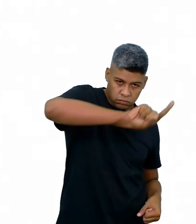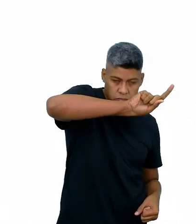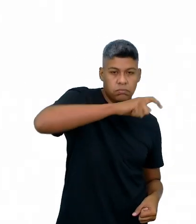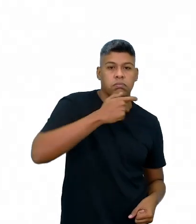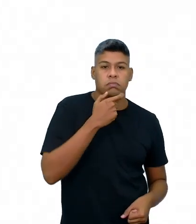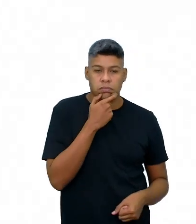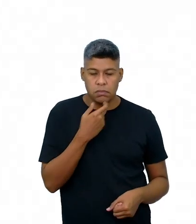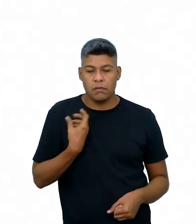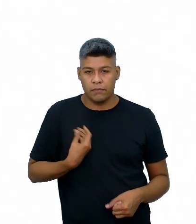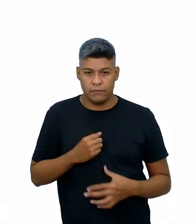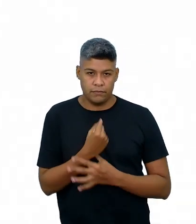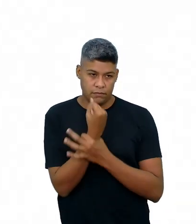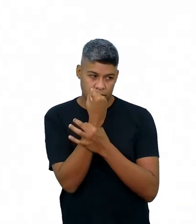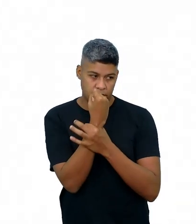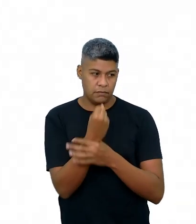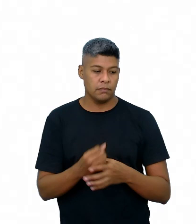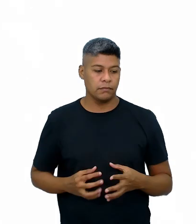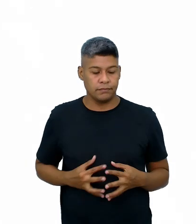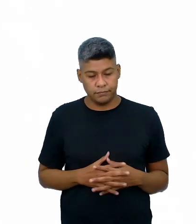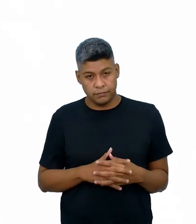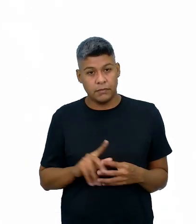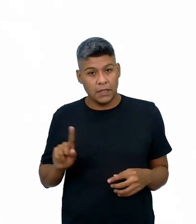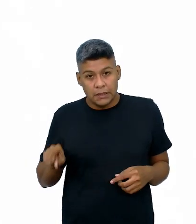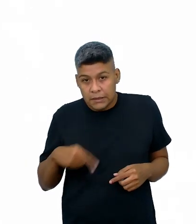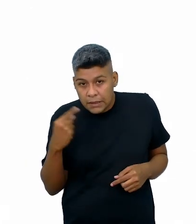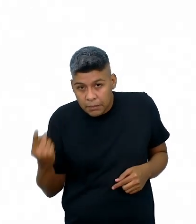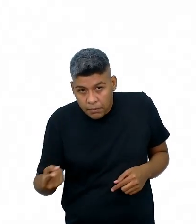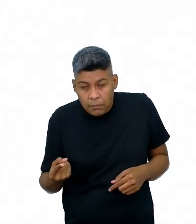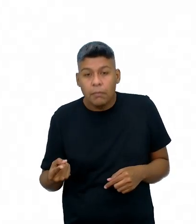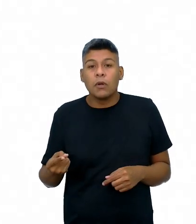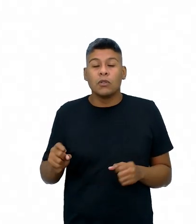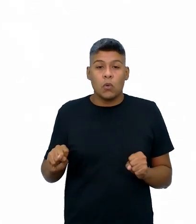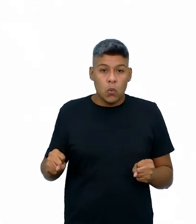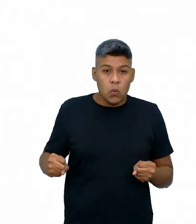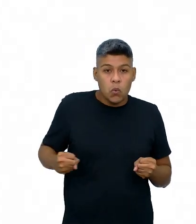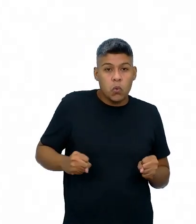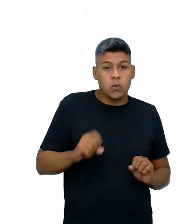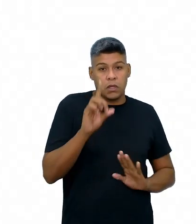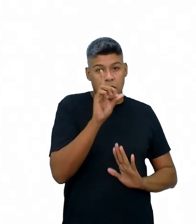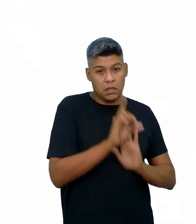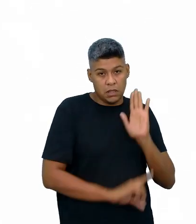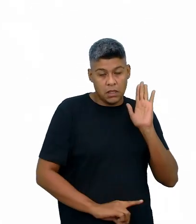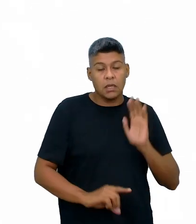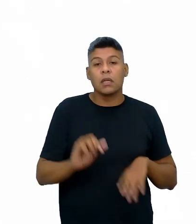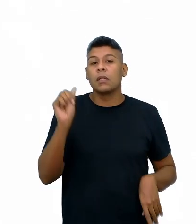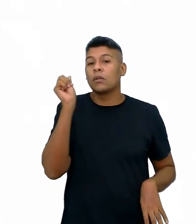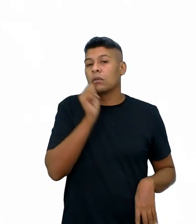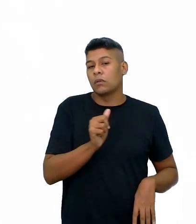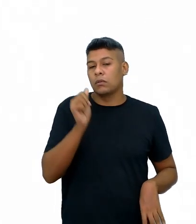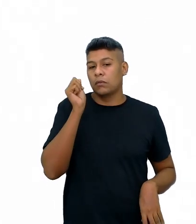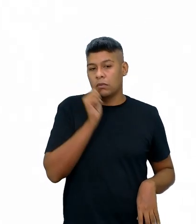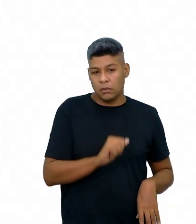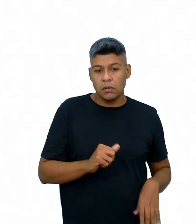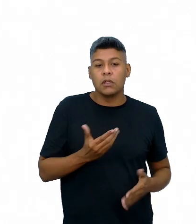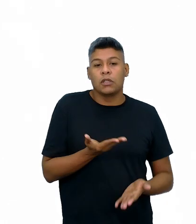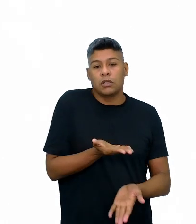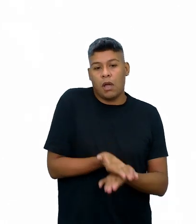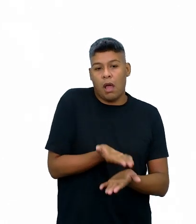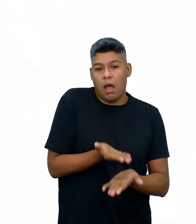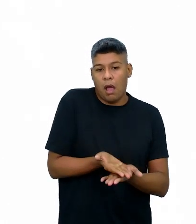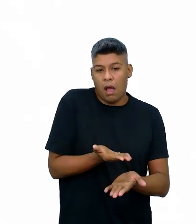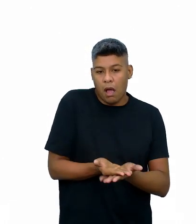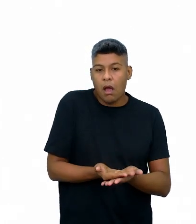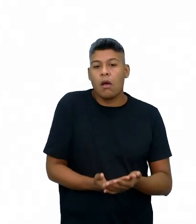Unido, onde vive em segurança. Após o atentado, a luta pelos direitos das meninas, de estudar,